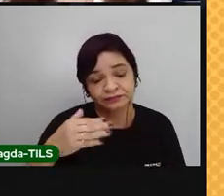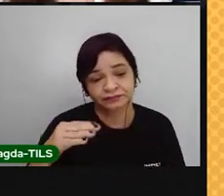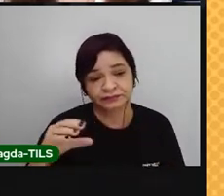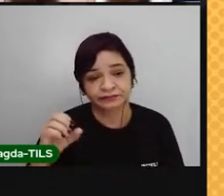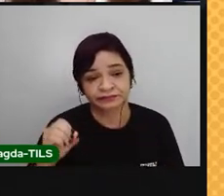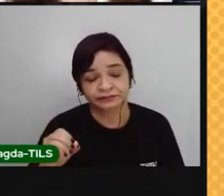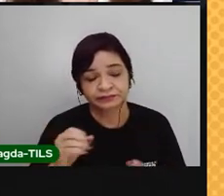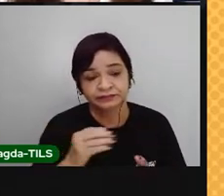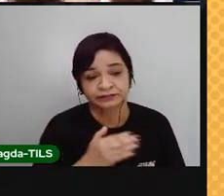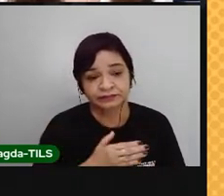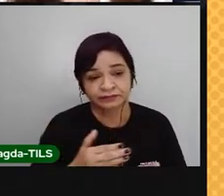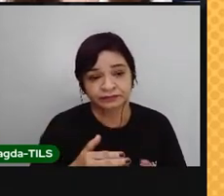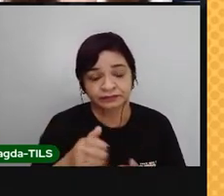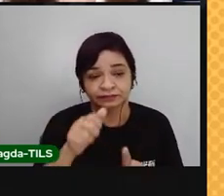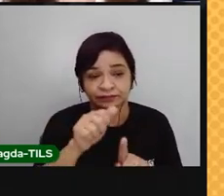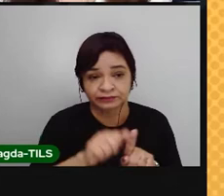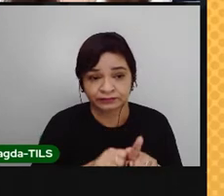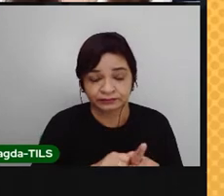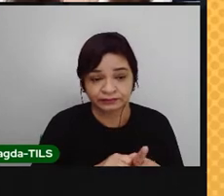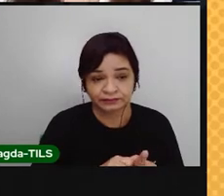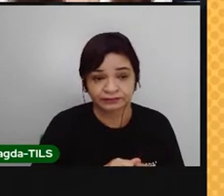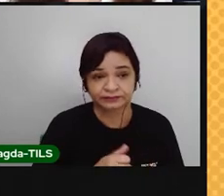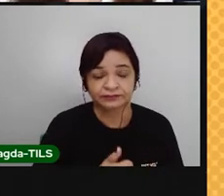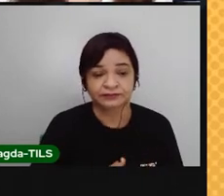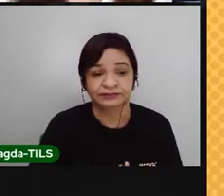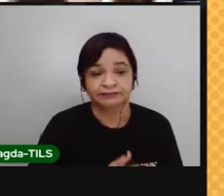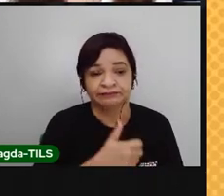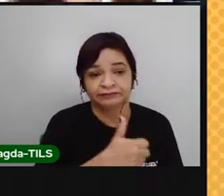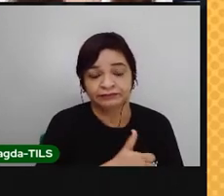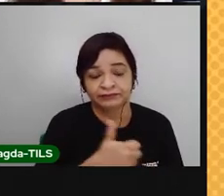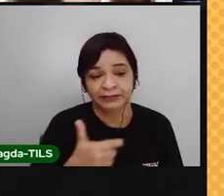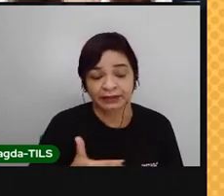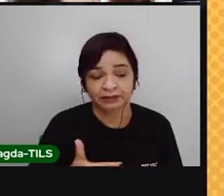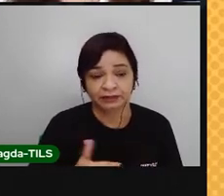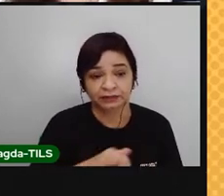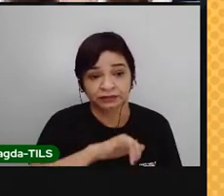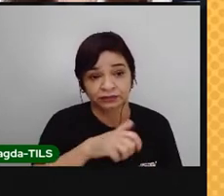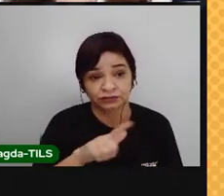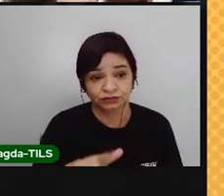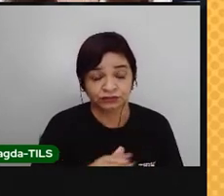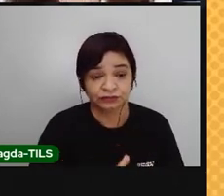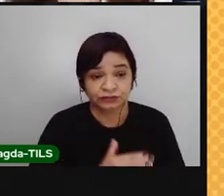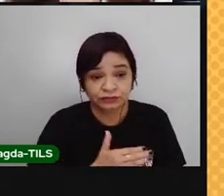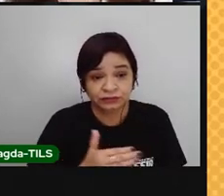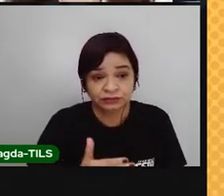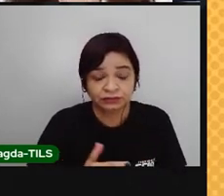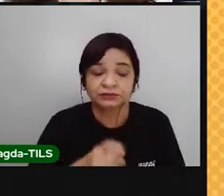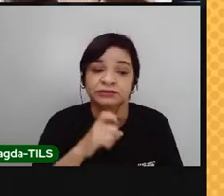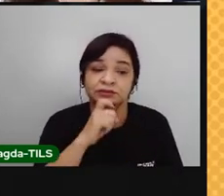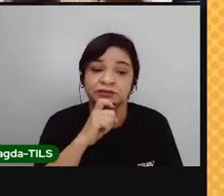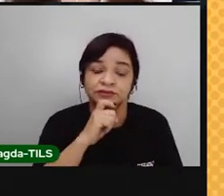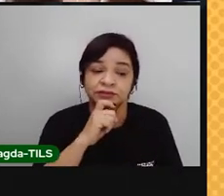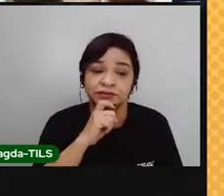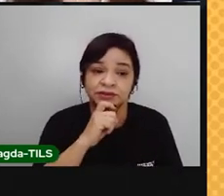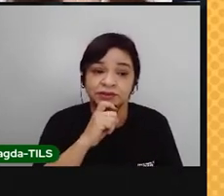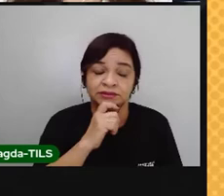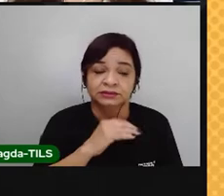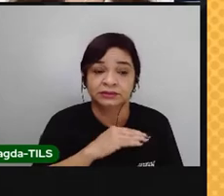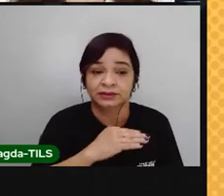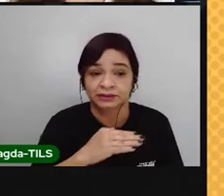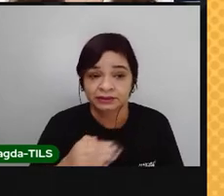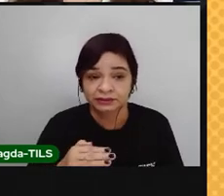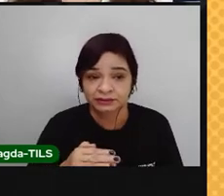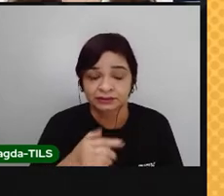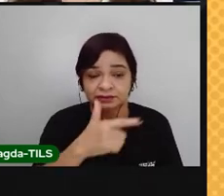o outono. No dia 21 de junho, vai iniciar o inverno, que vai se estender até o dia 23 de setembro. E no dia 21 de